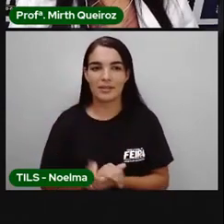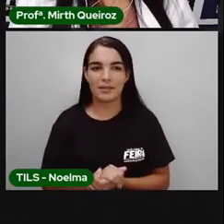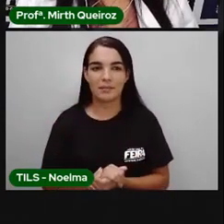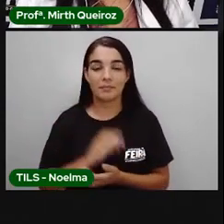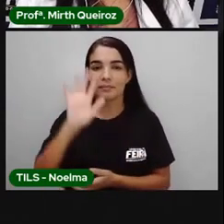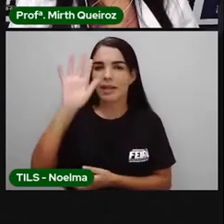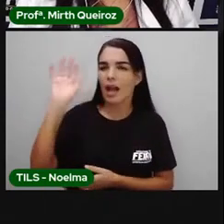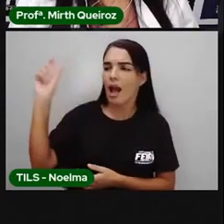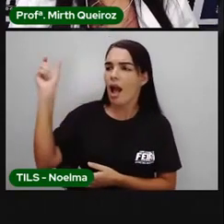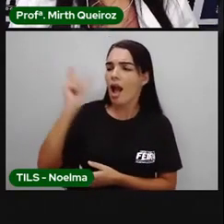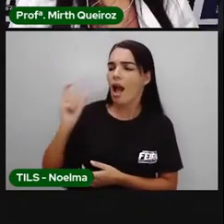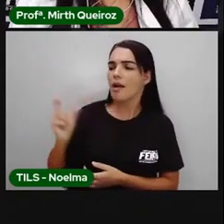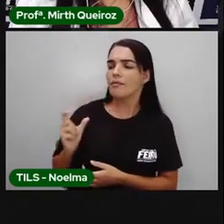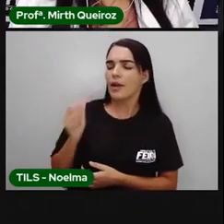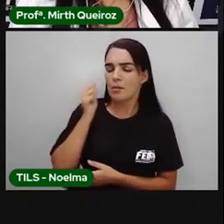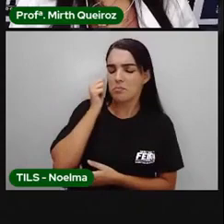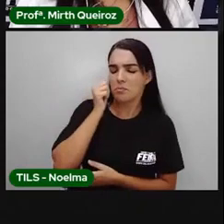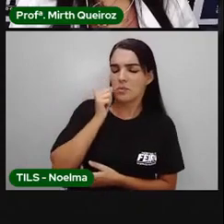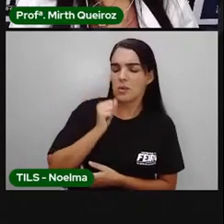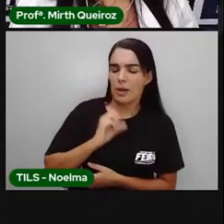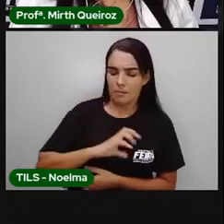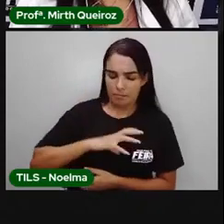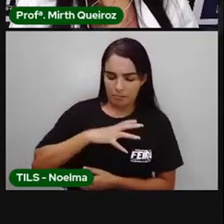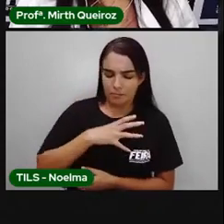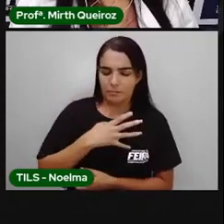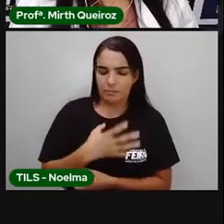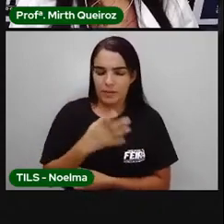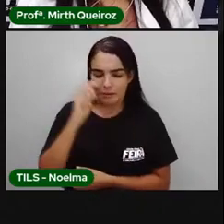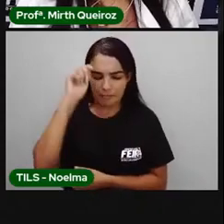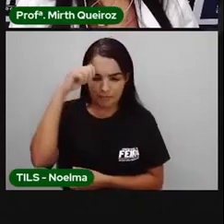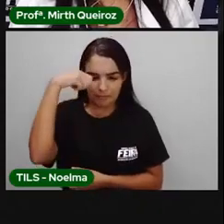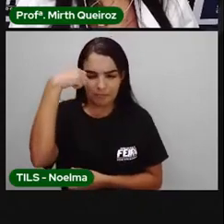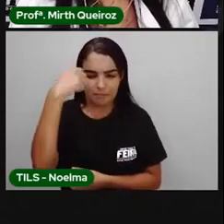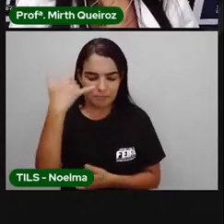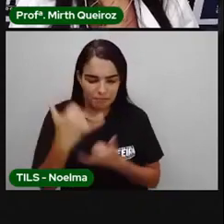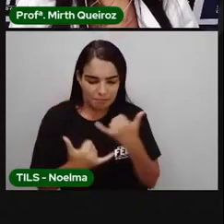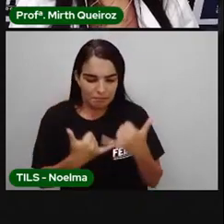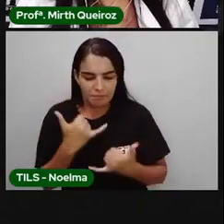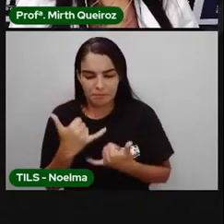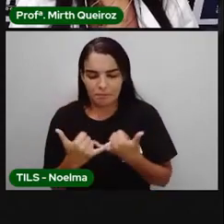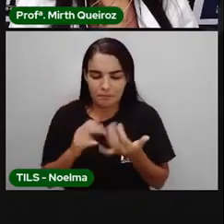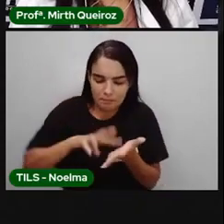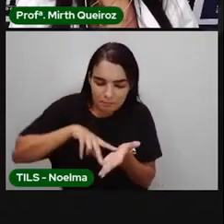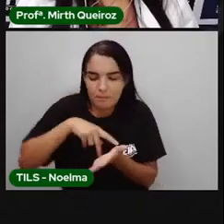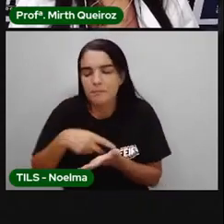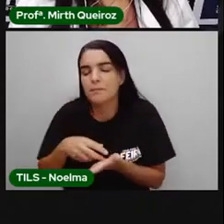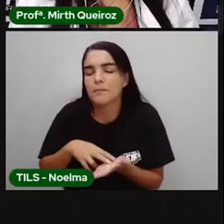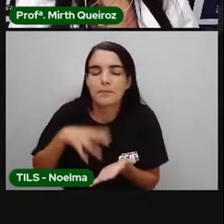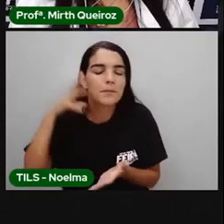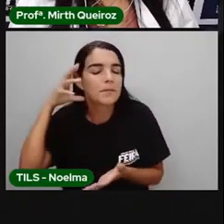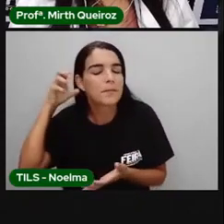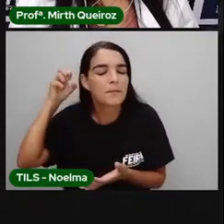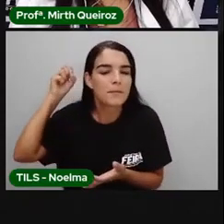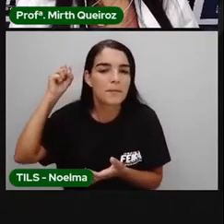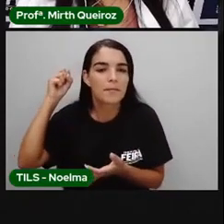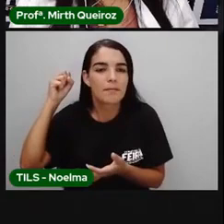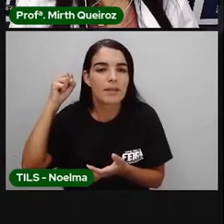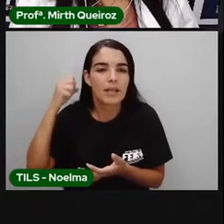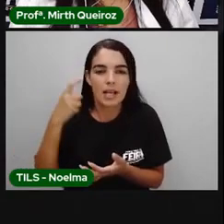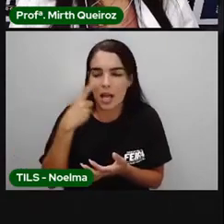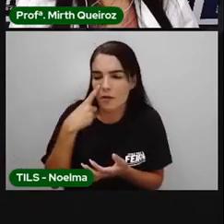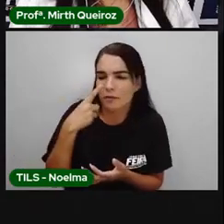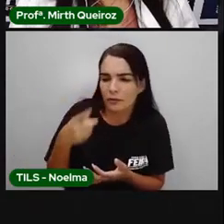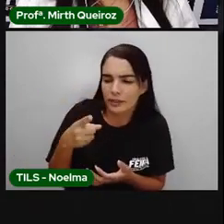África, mulher trigueira, negrita brejeira, é quebrada em sons. Por mais que te